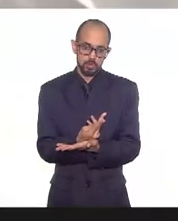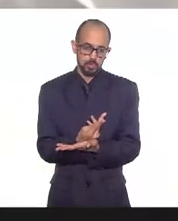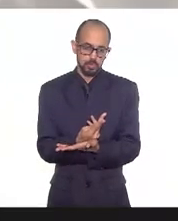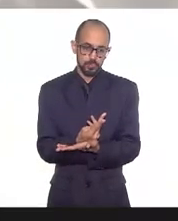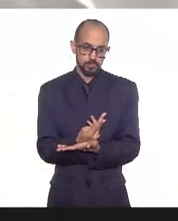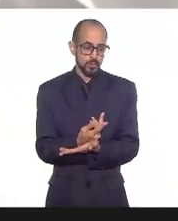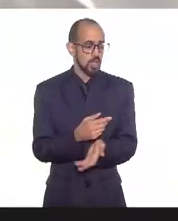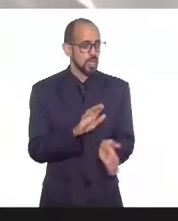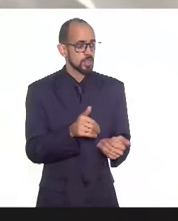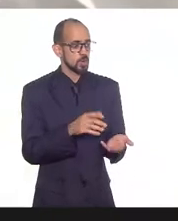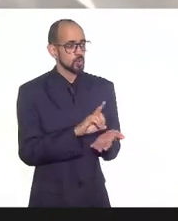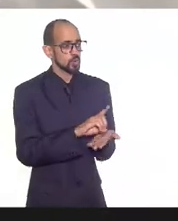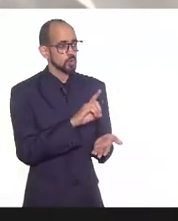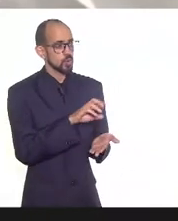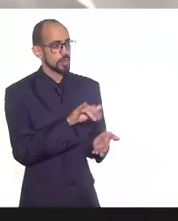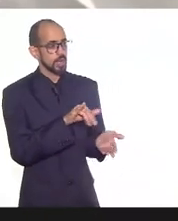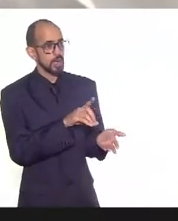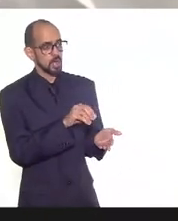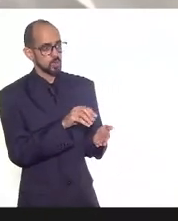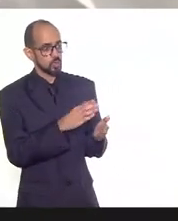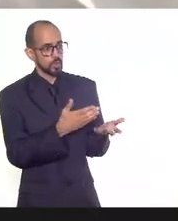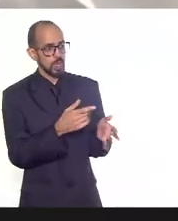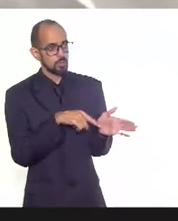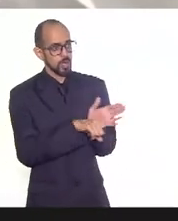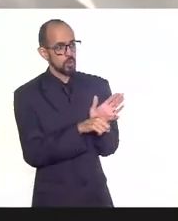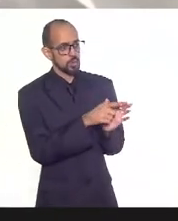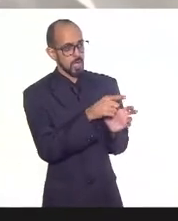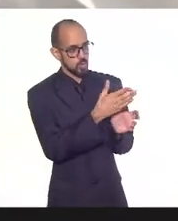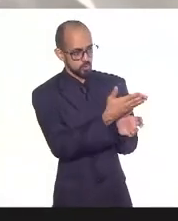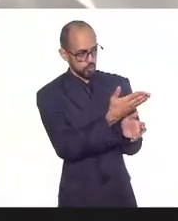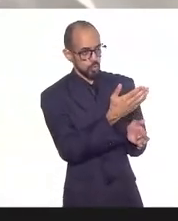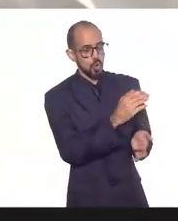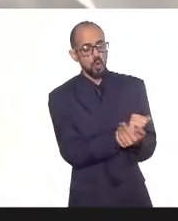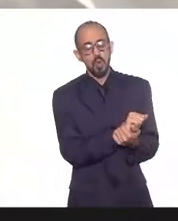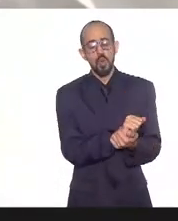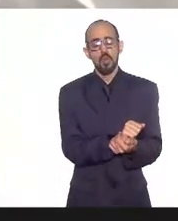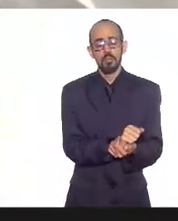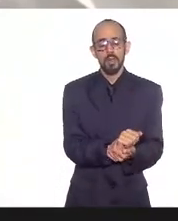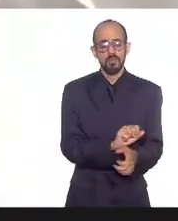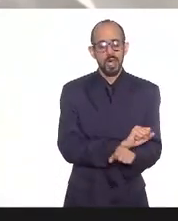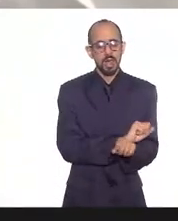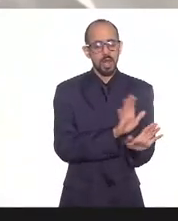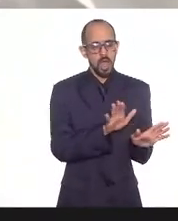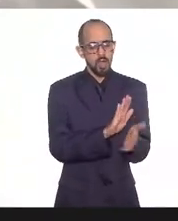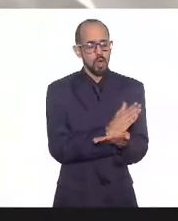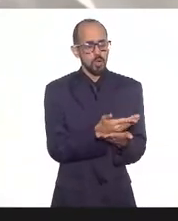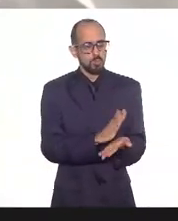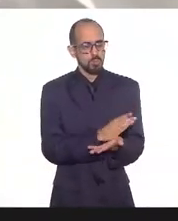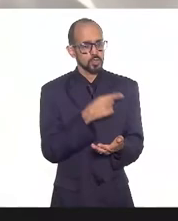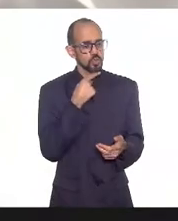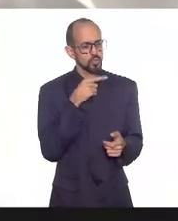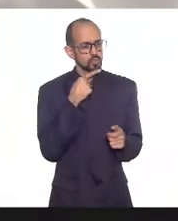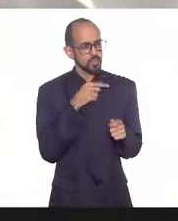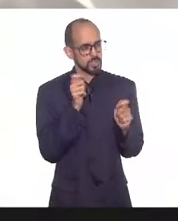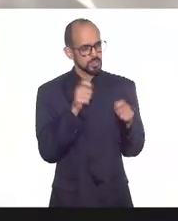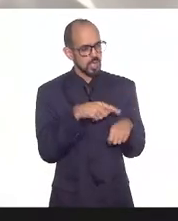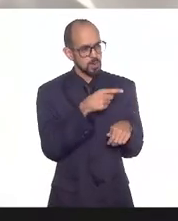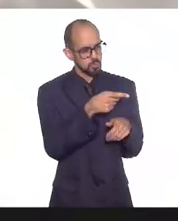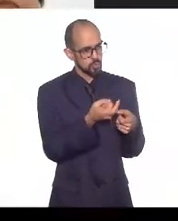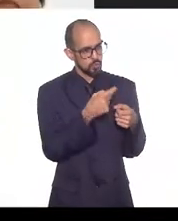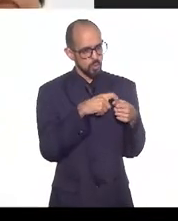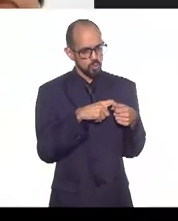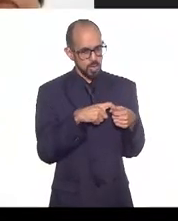queria fazer algumas ponderações com o senhor para poder esclarecer algumas dúvidas que ficaram. O pode voltar, por gentileza?